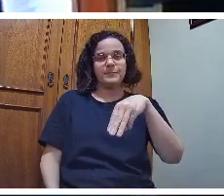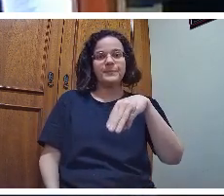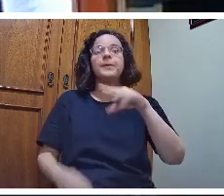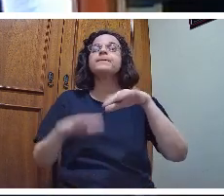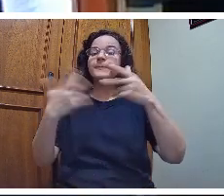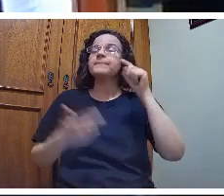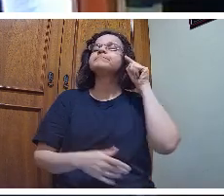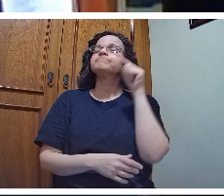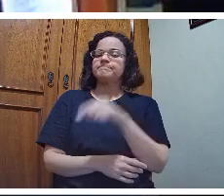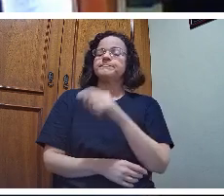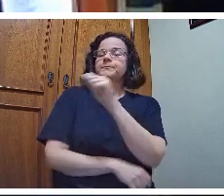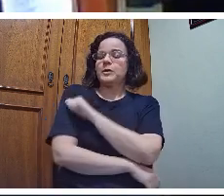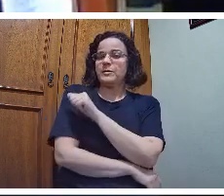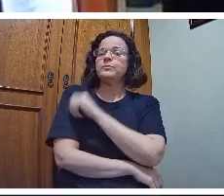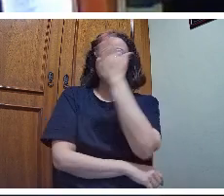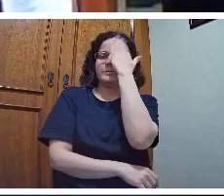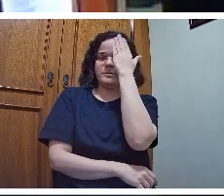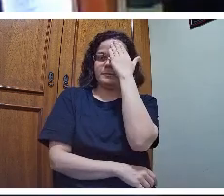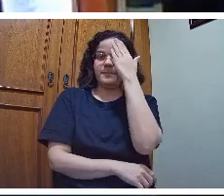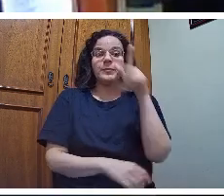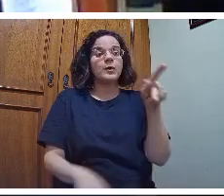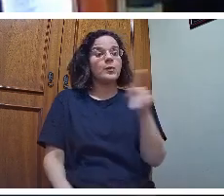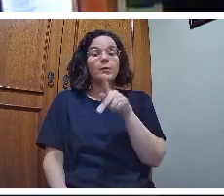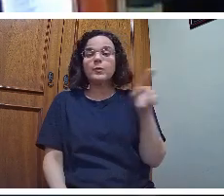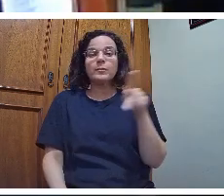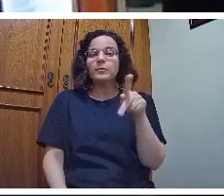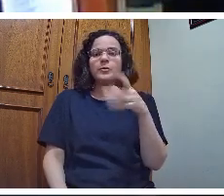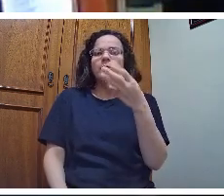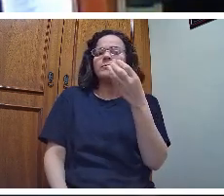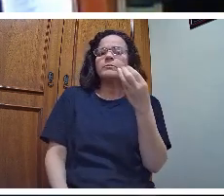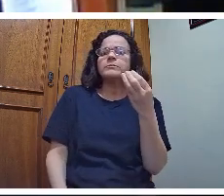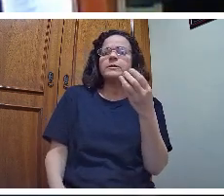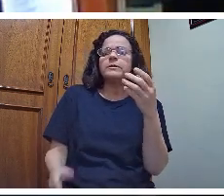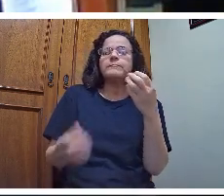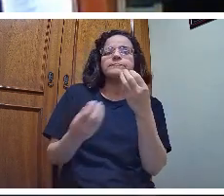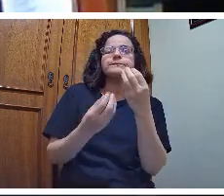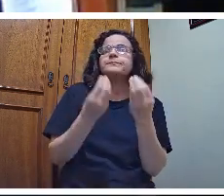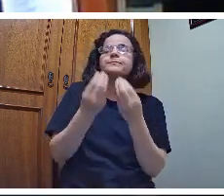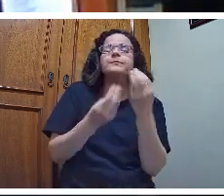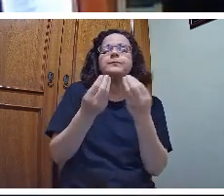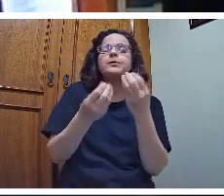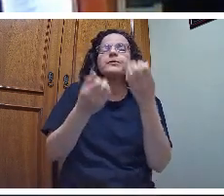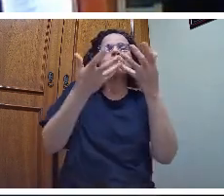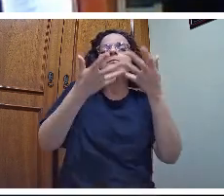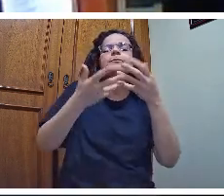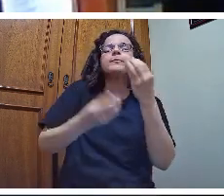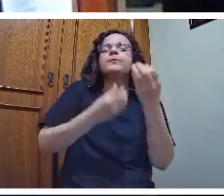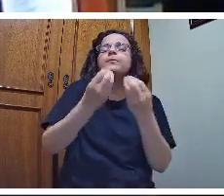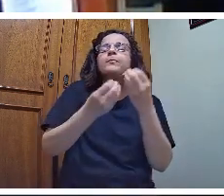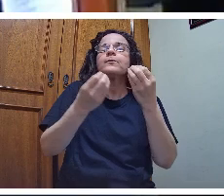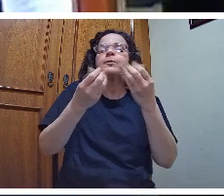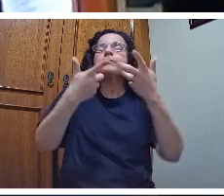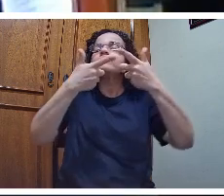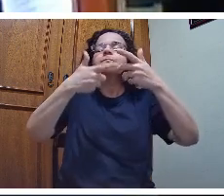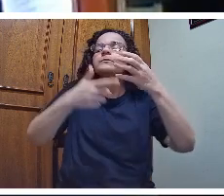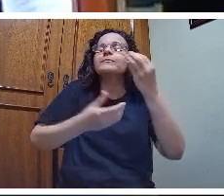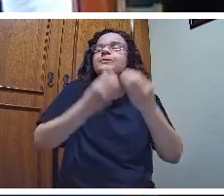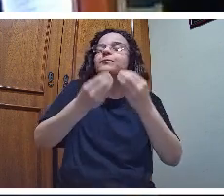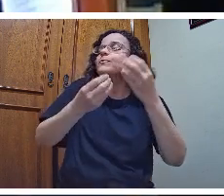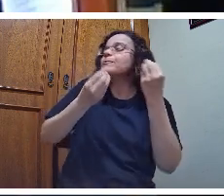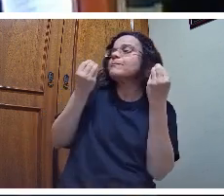conhece, ele sabe. O professor não tem que jogar fora esse senso comum, esse cotidiano, mas tem que apresentar a livenção